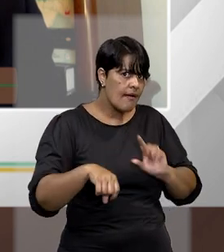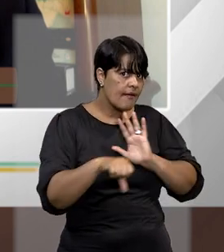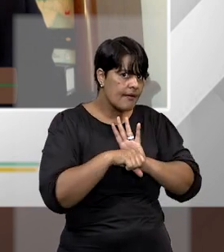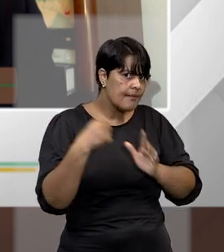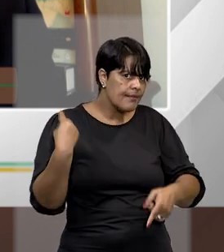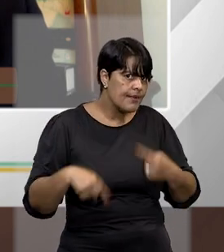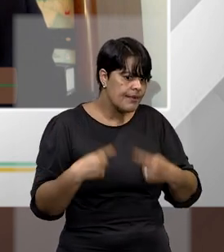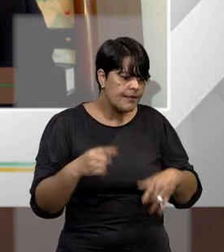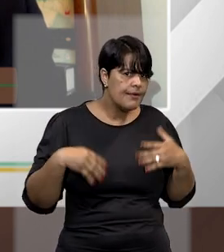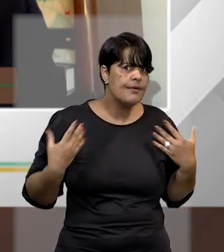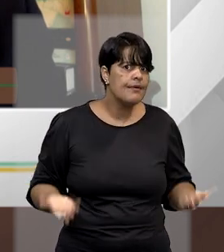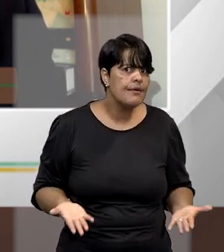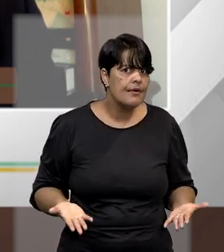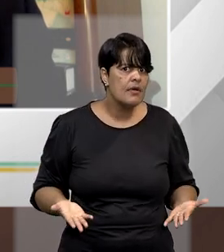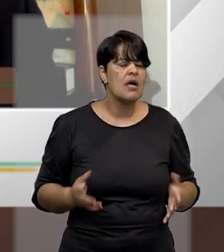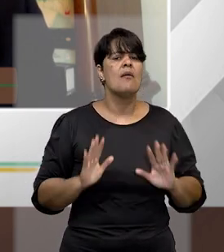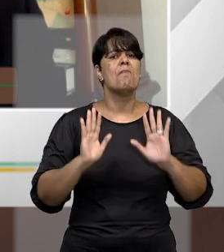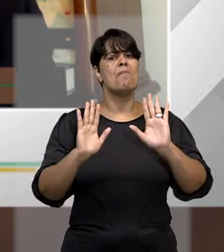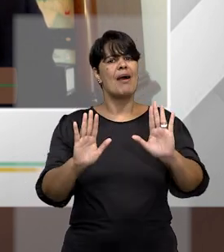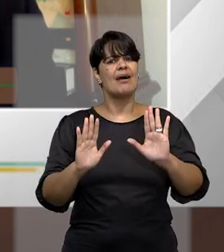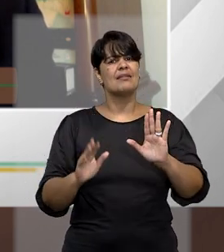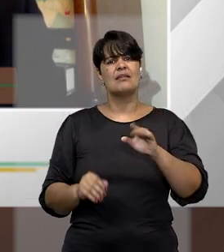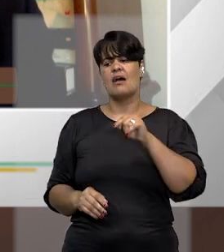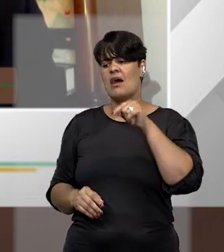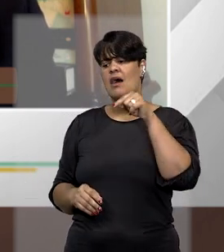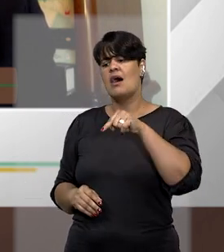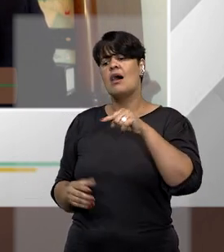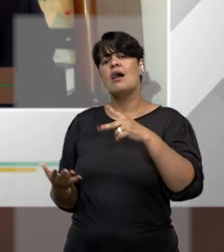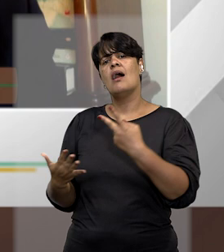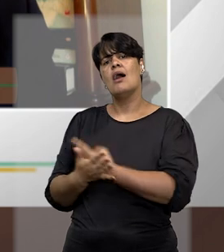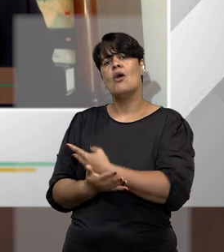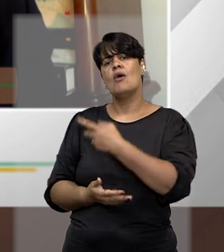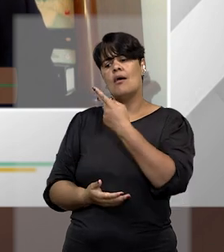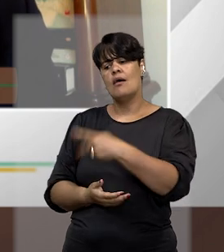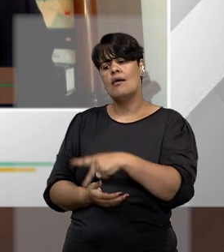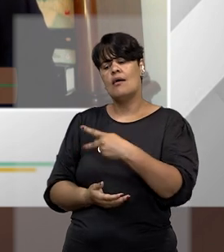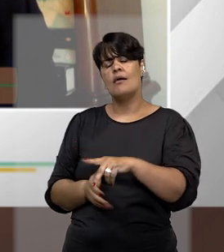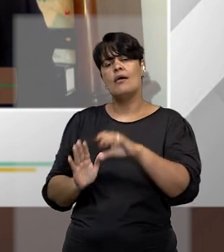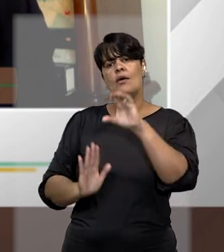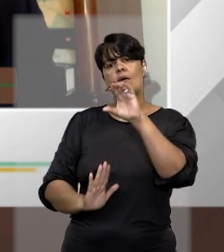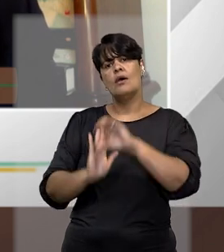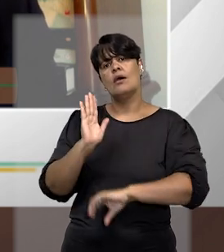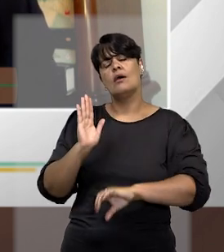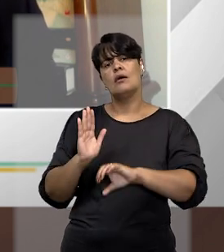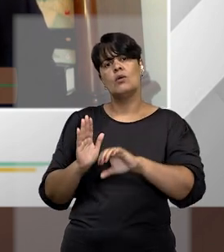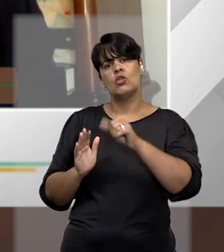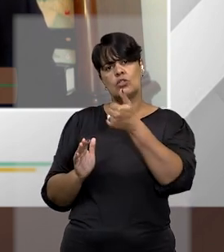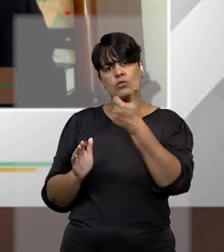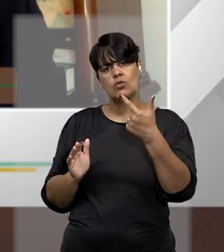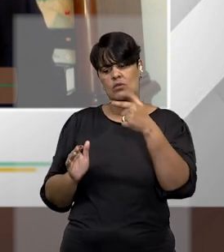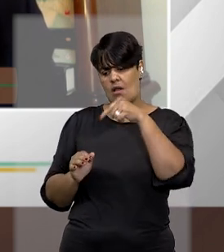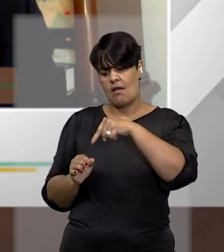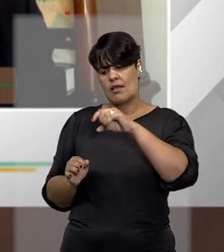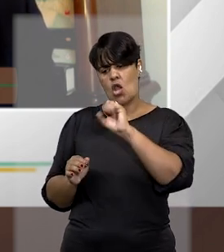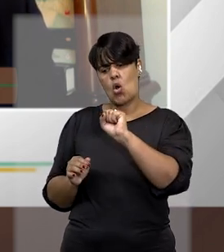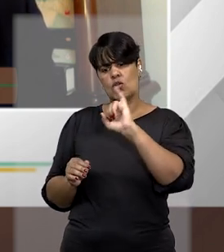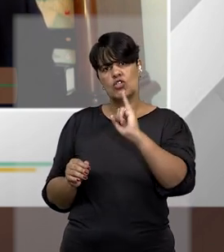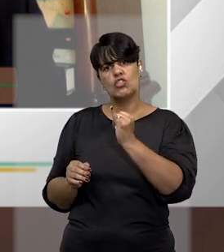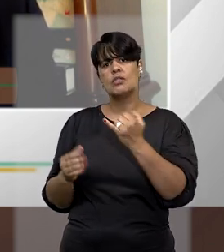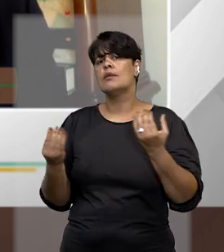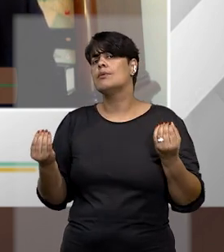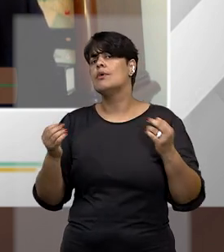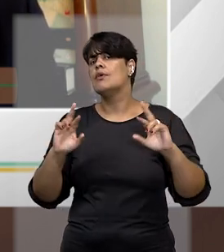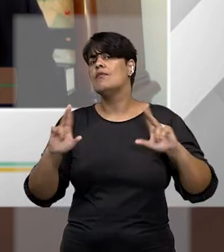aqueles que praticaram os crimes que estão agora no capítulo 12, no último dia 8 de janeiro? Então, não me parece que sejam crimes políticos,